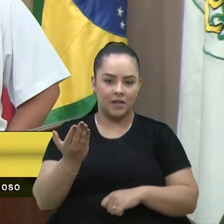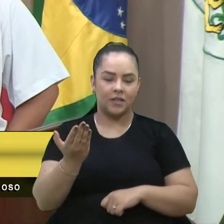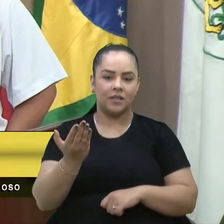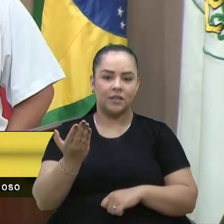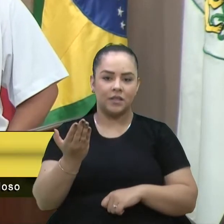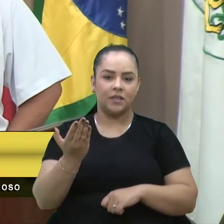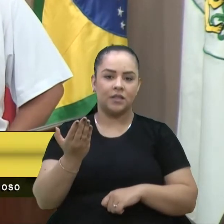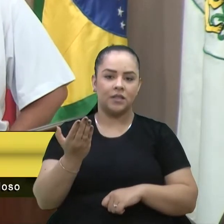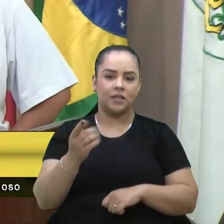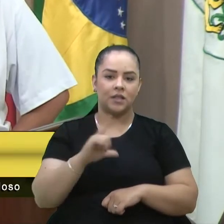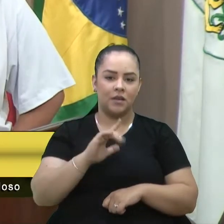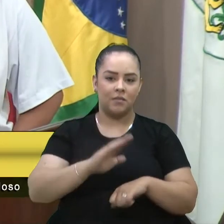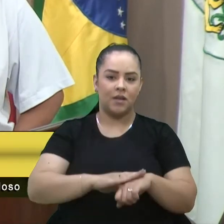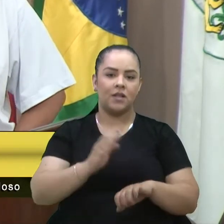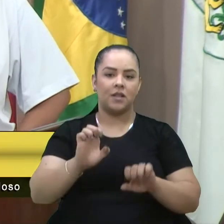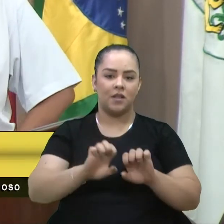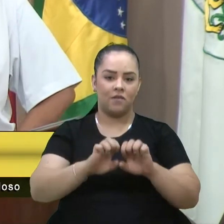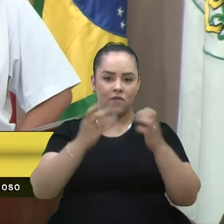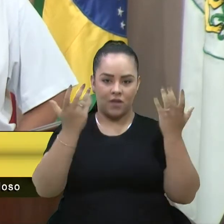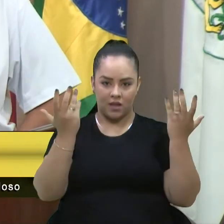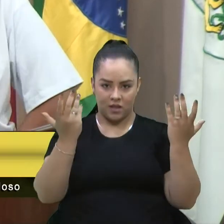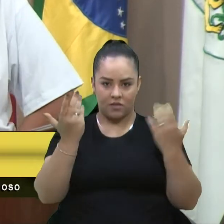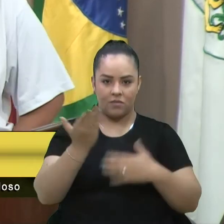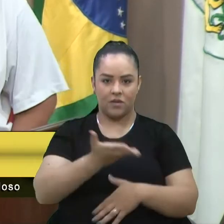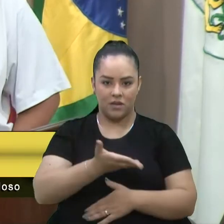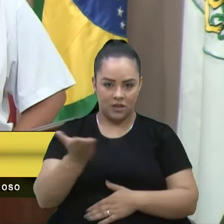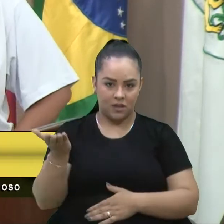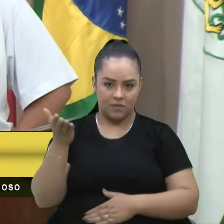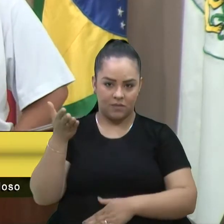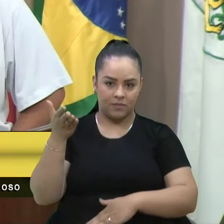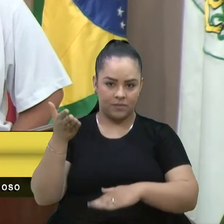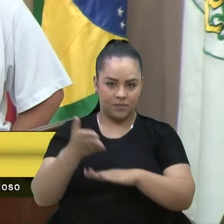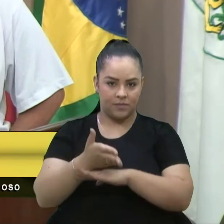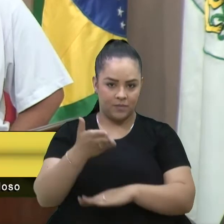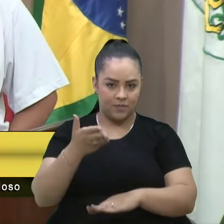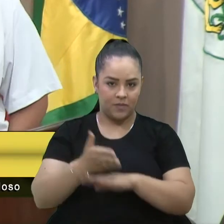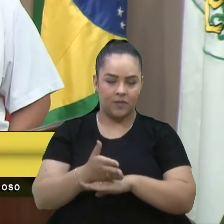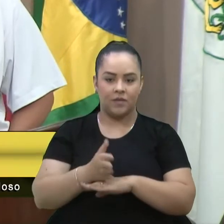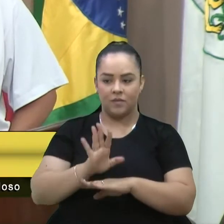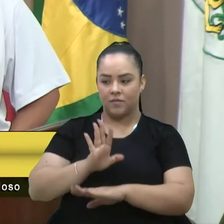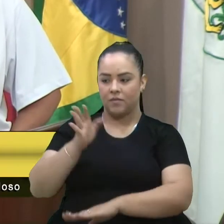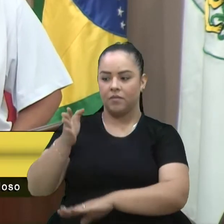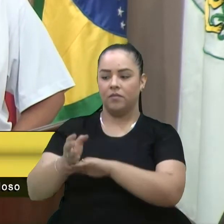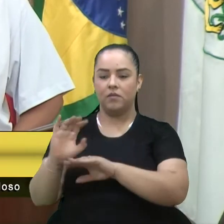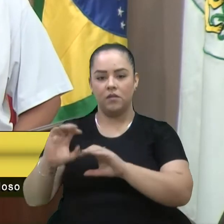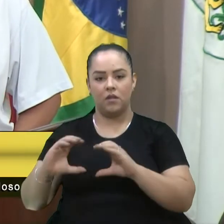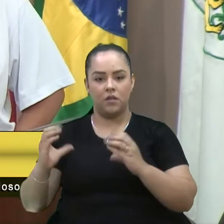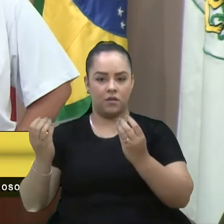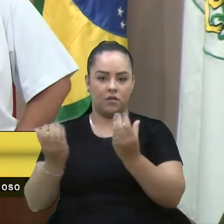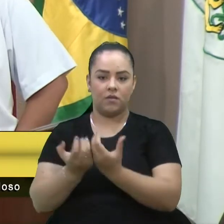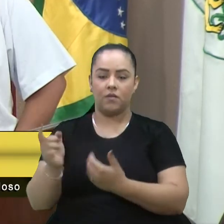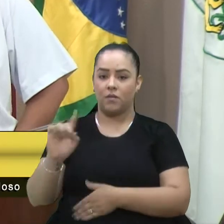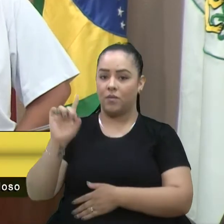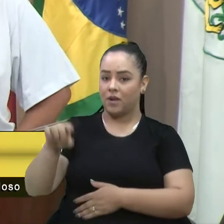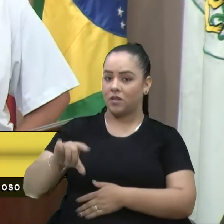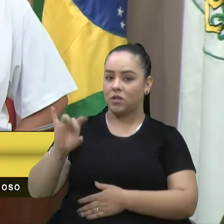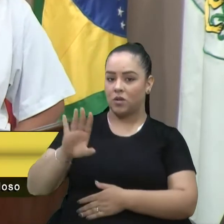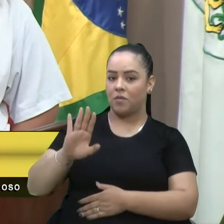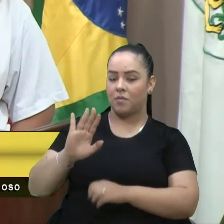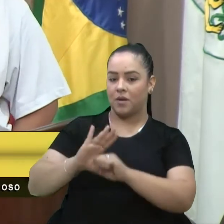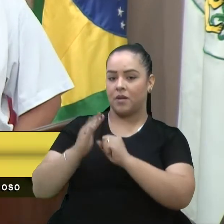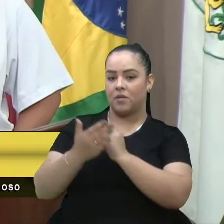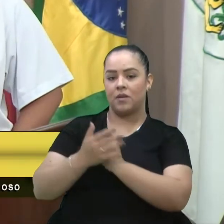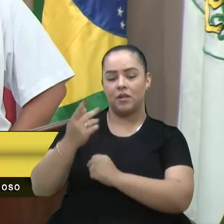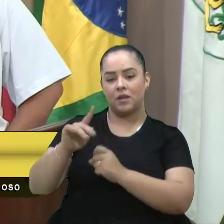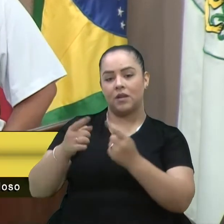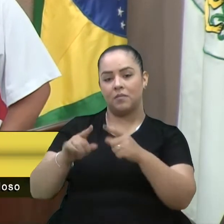eventos para que eles participem, que eles vão até as comunidades, não só no bairro deles, mas em